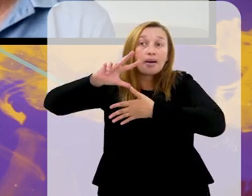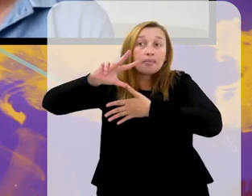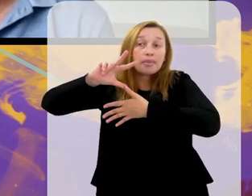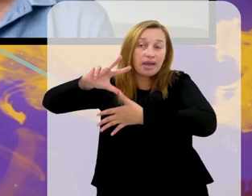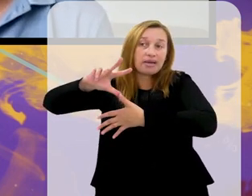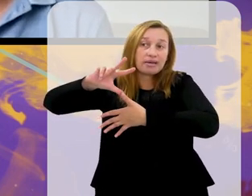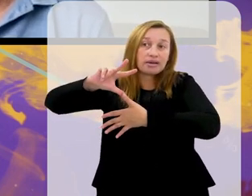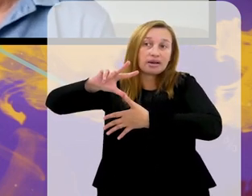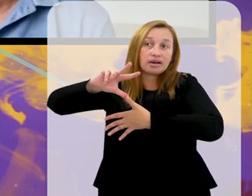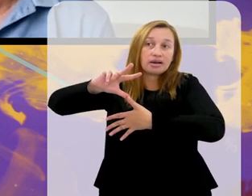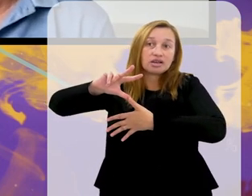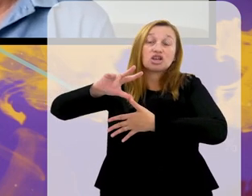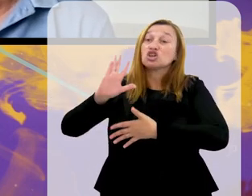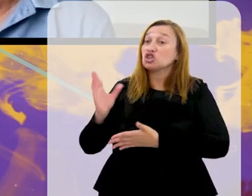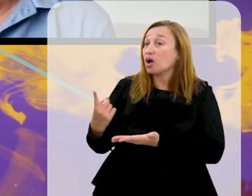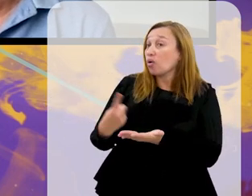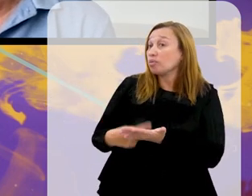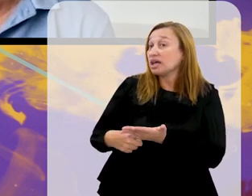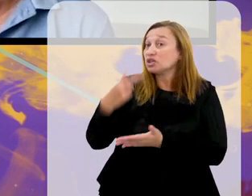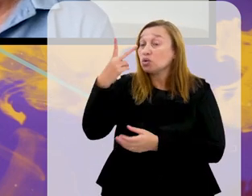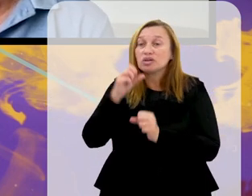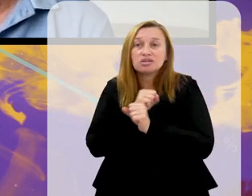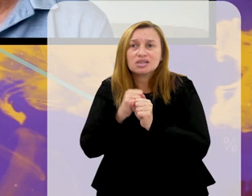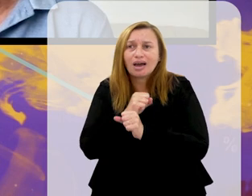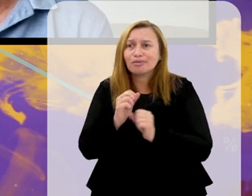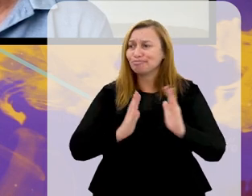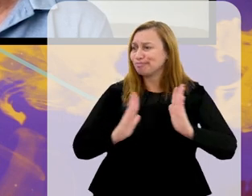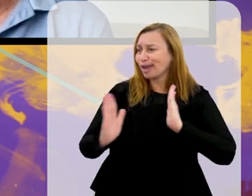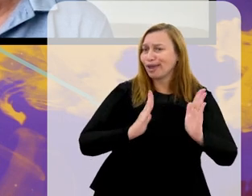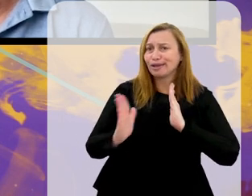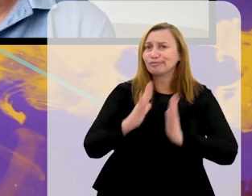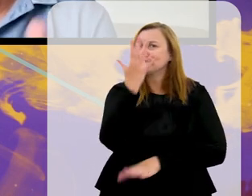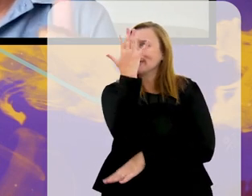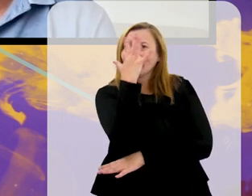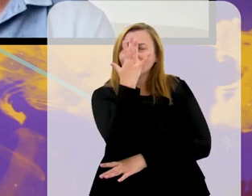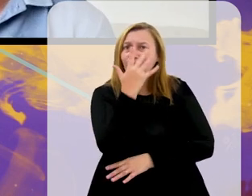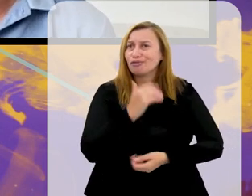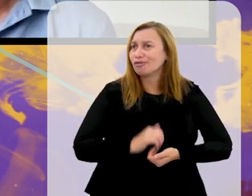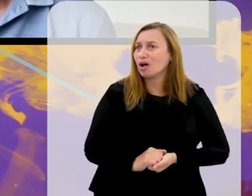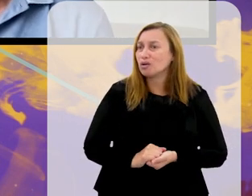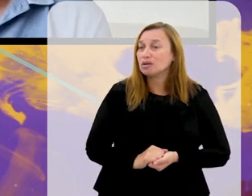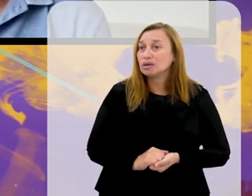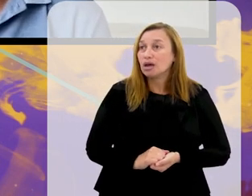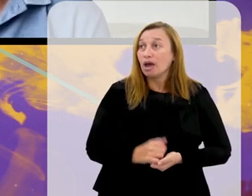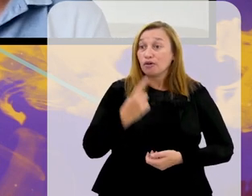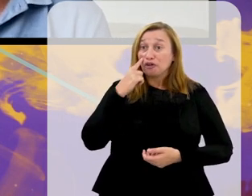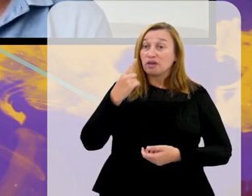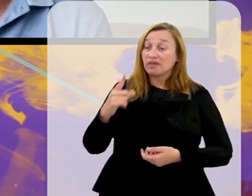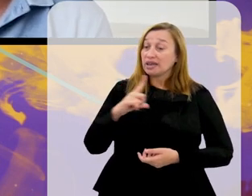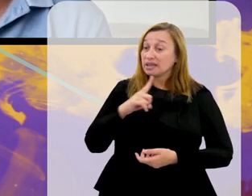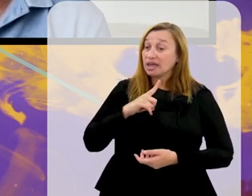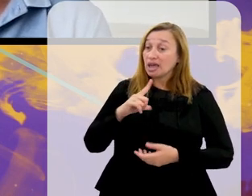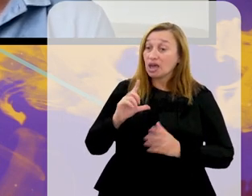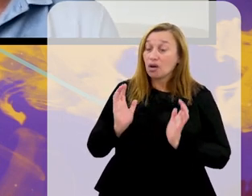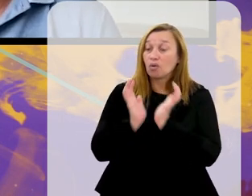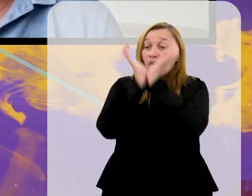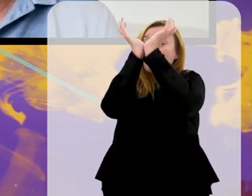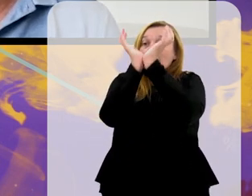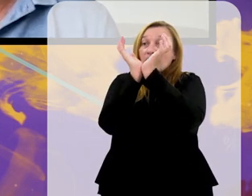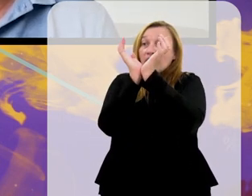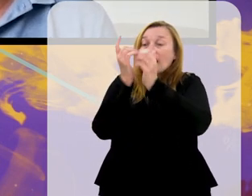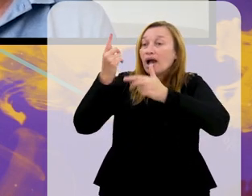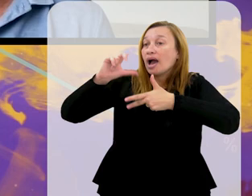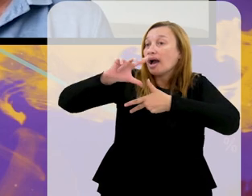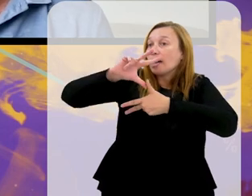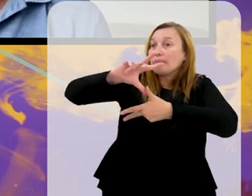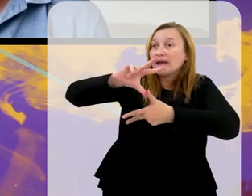anos. É inacreditável. agora, em fevereiro, em pleno carnaval, entre umas e outras. Eles descobriram que vai ter Copa América. Tem que parar